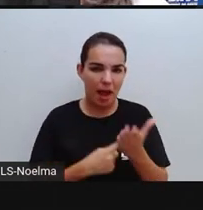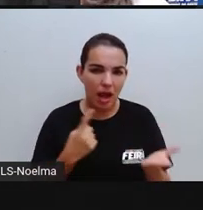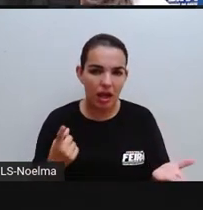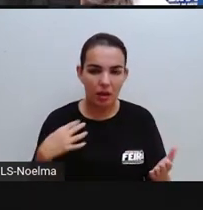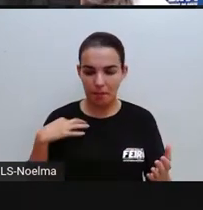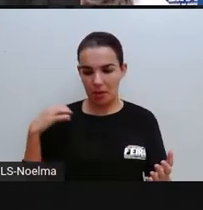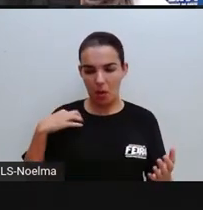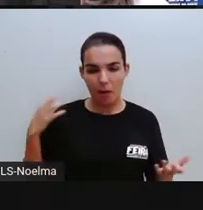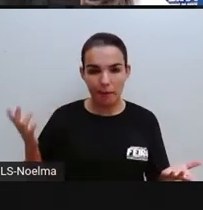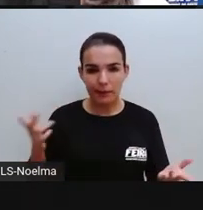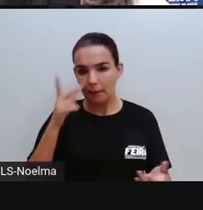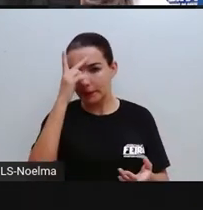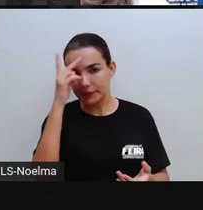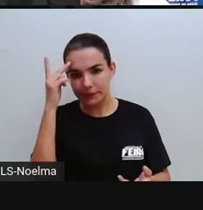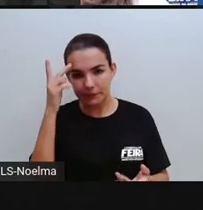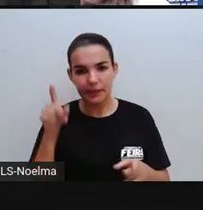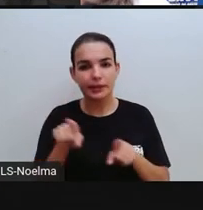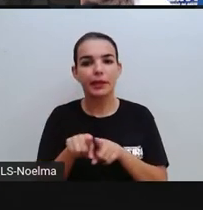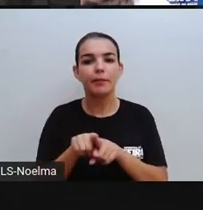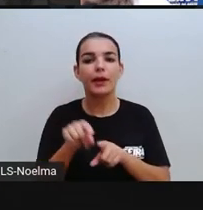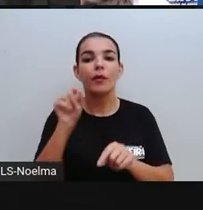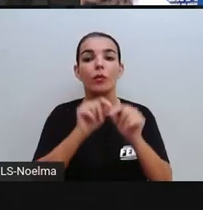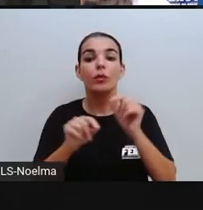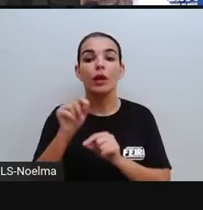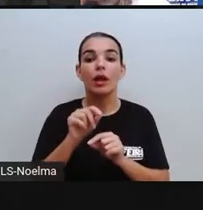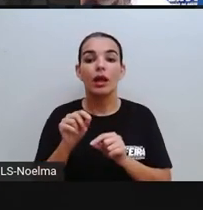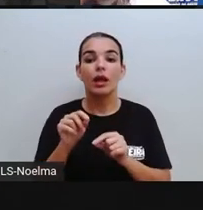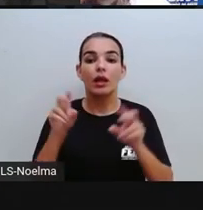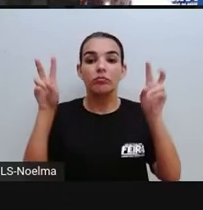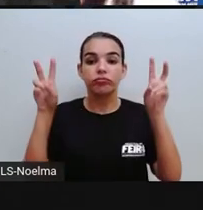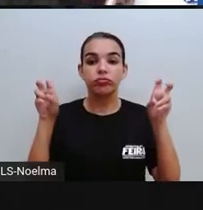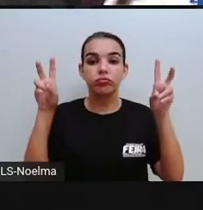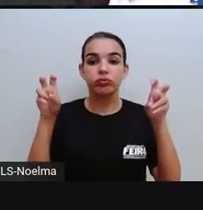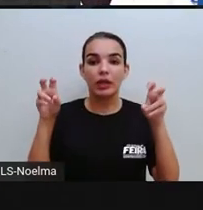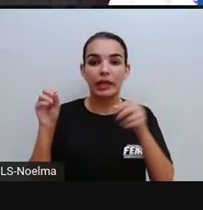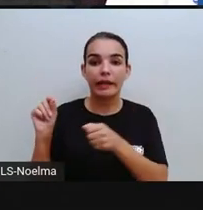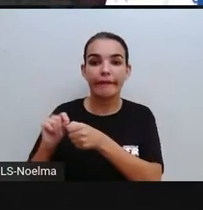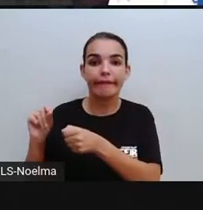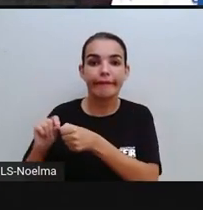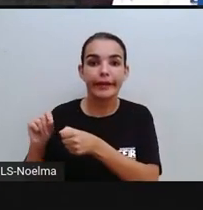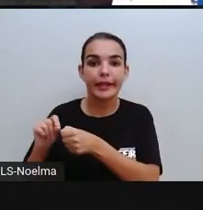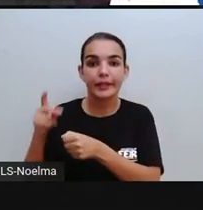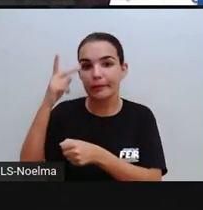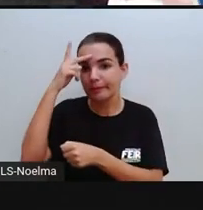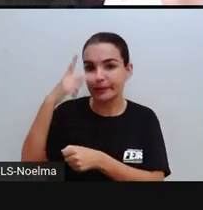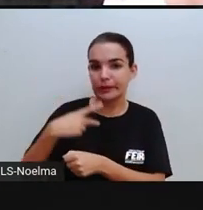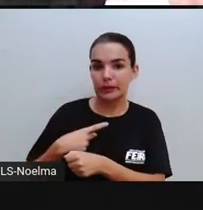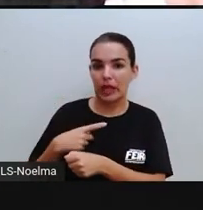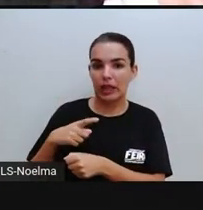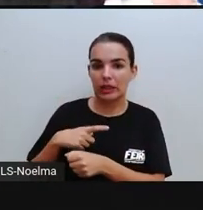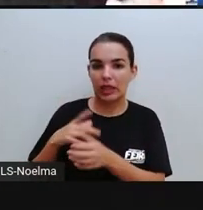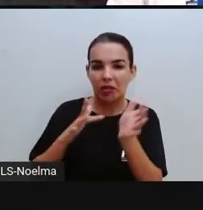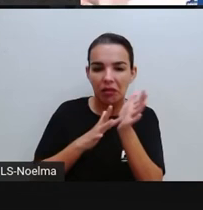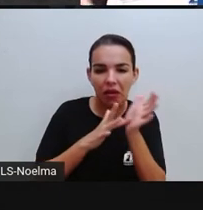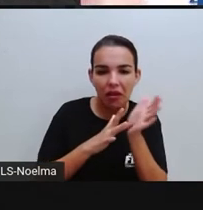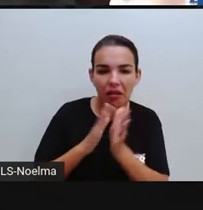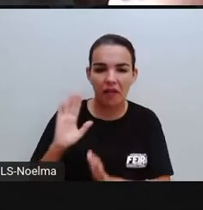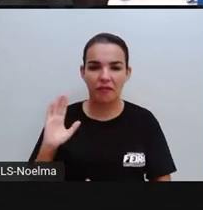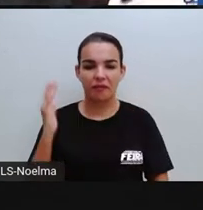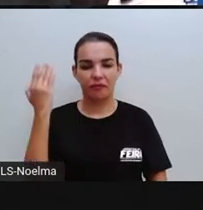fabricado, todo o seu conteúdo é falso, criado, para enganar e prejudicar. Então, existem aí, né,